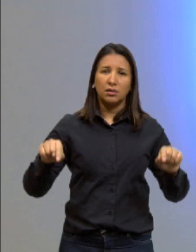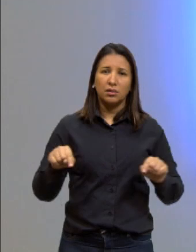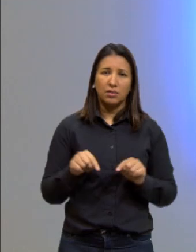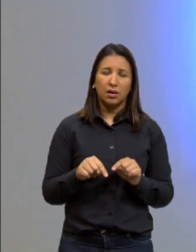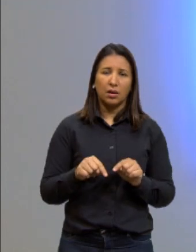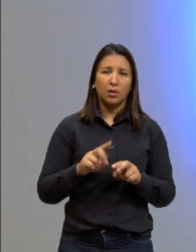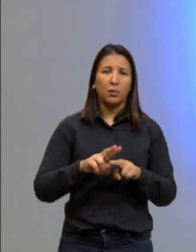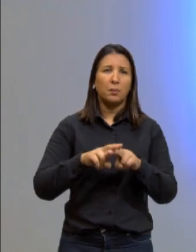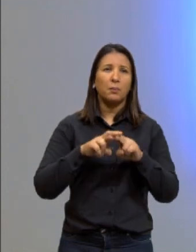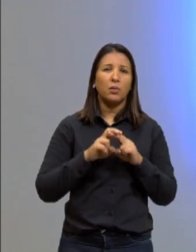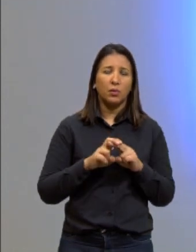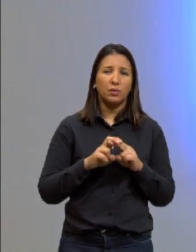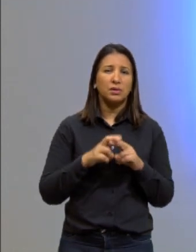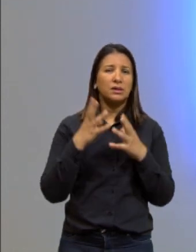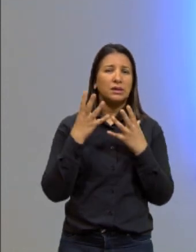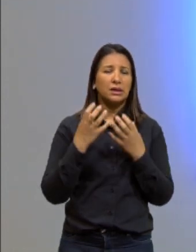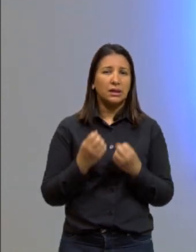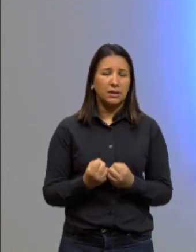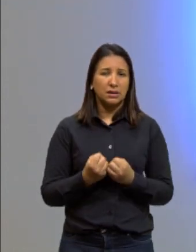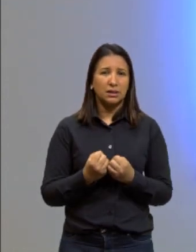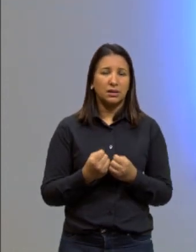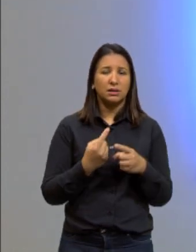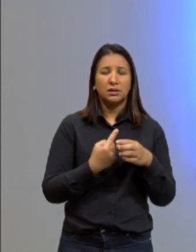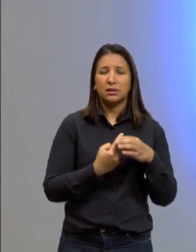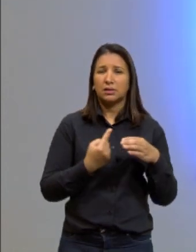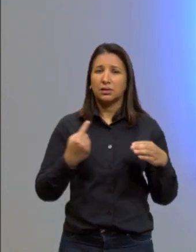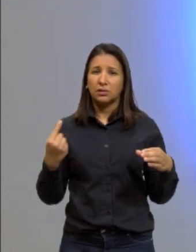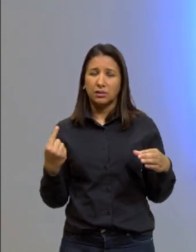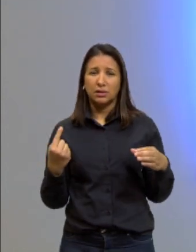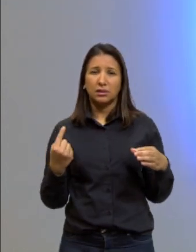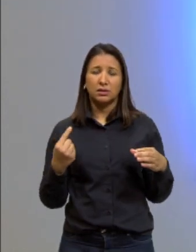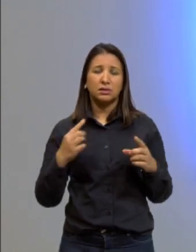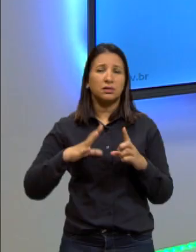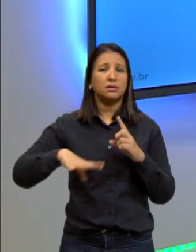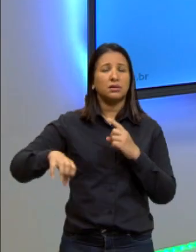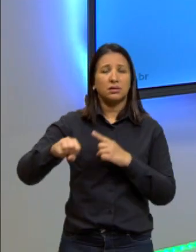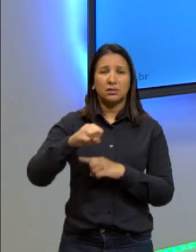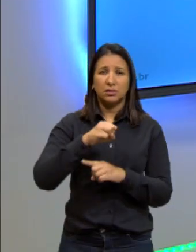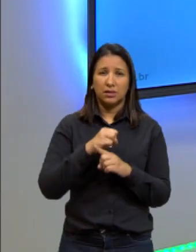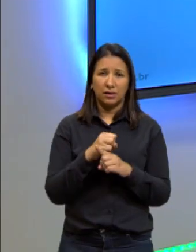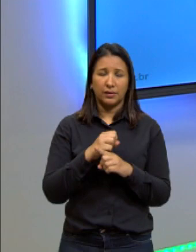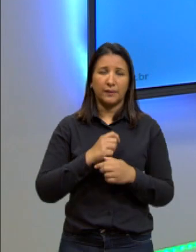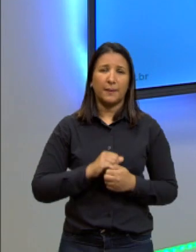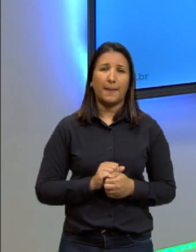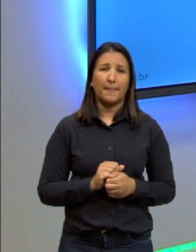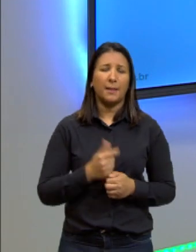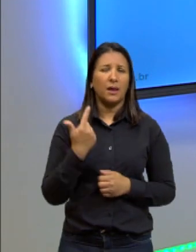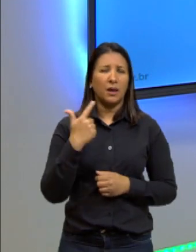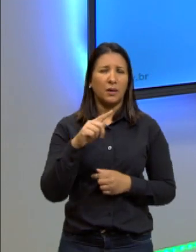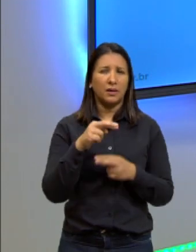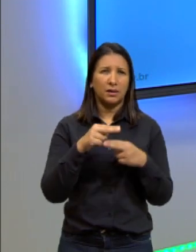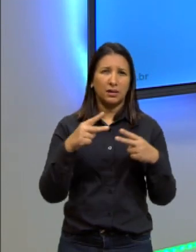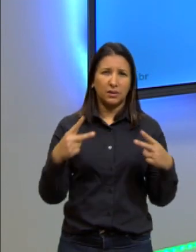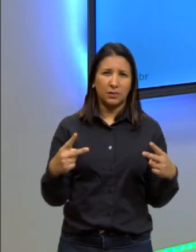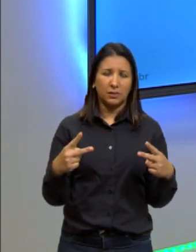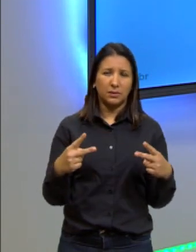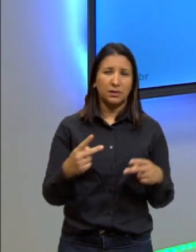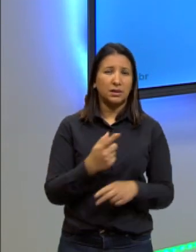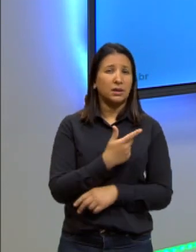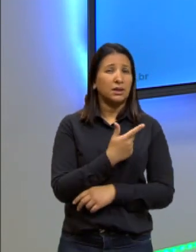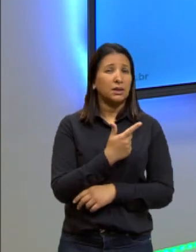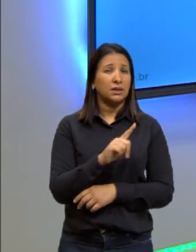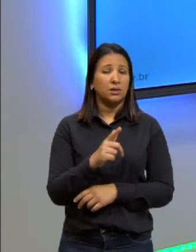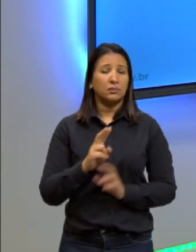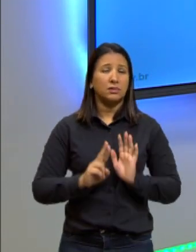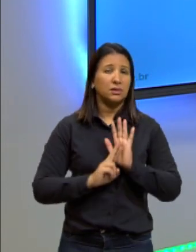pois considerarem-se excluídos na sociedade. Outra coisa, e não se